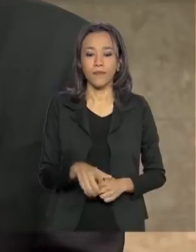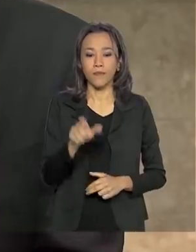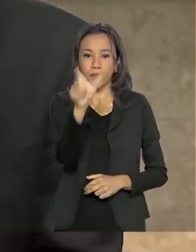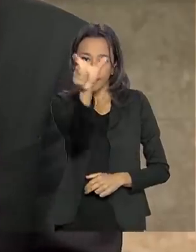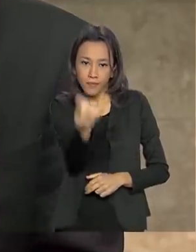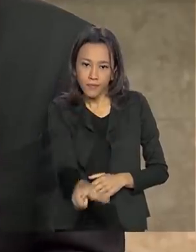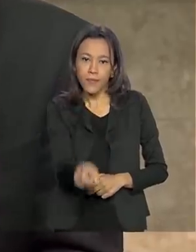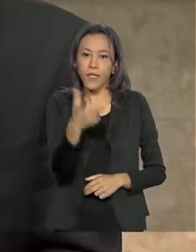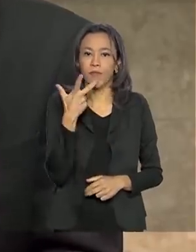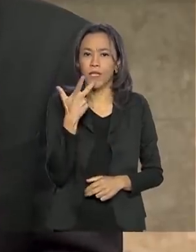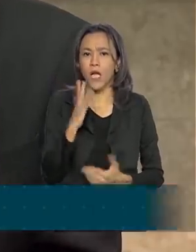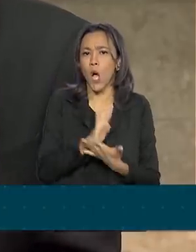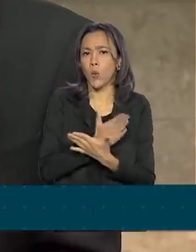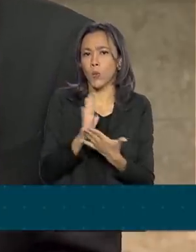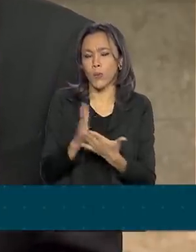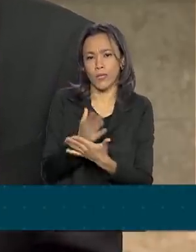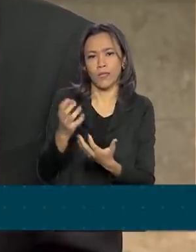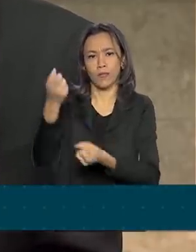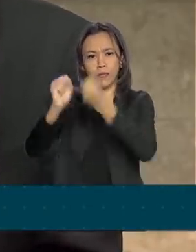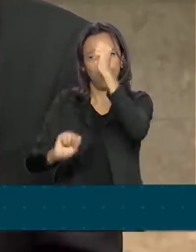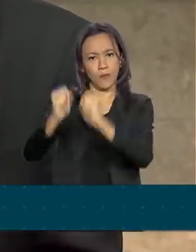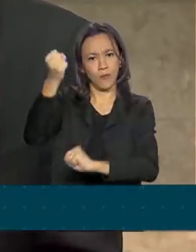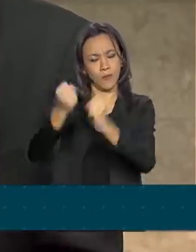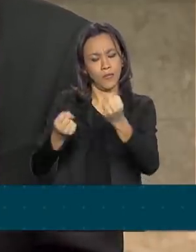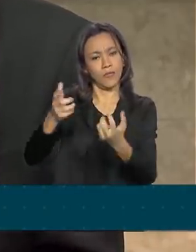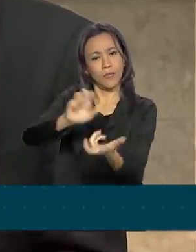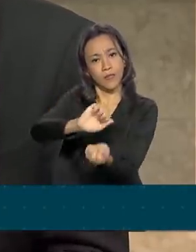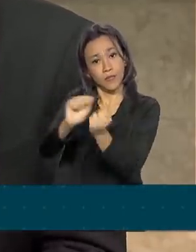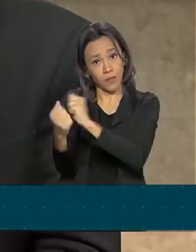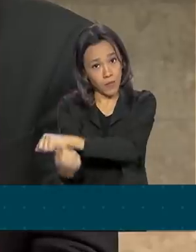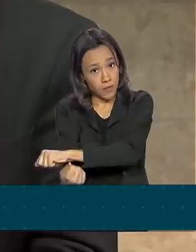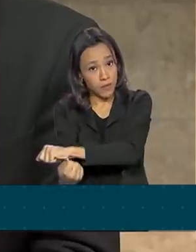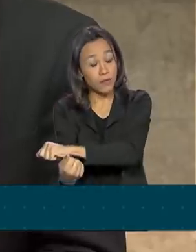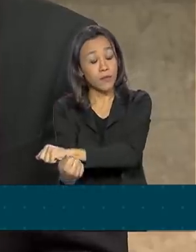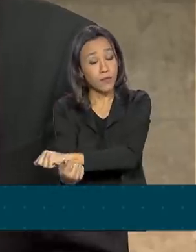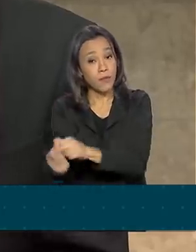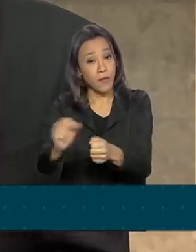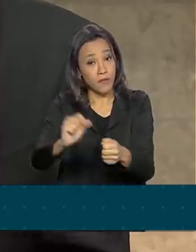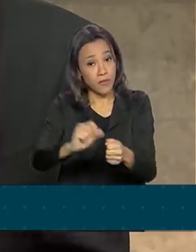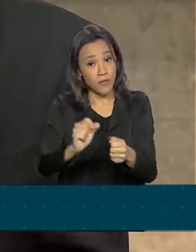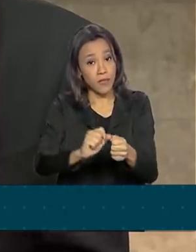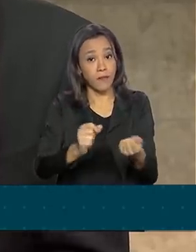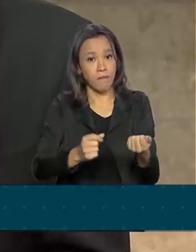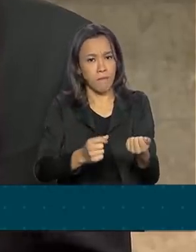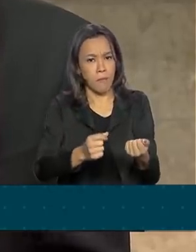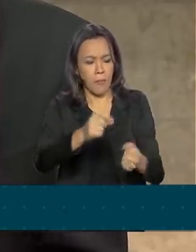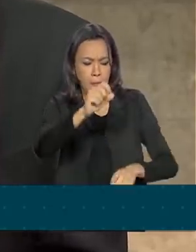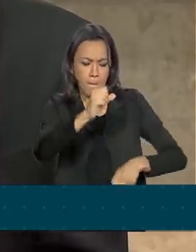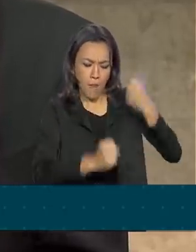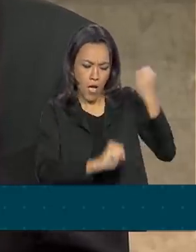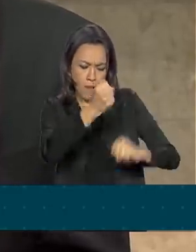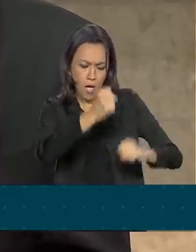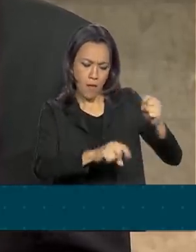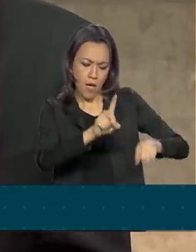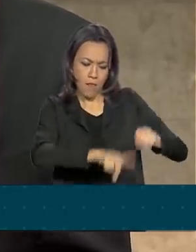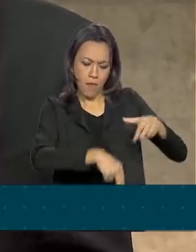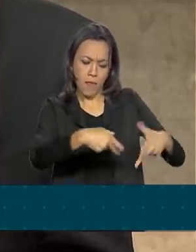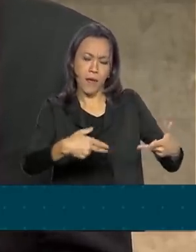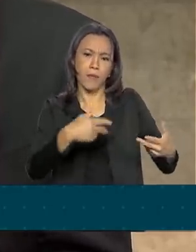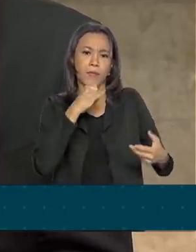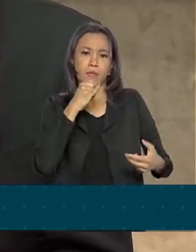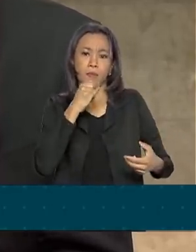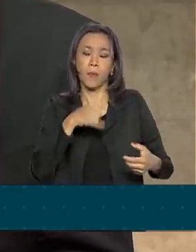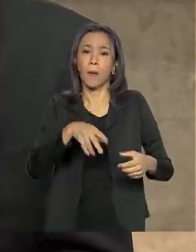Algumas indústrias estão se adaptando para fabricar equipamentos de saúde, como, por exemplo, EPI,